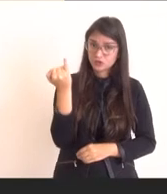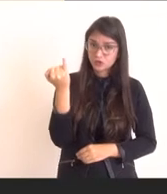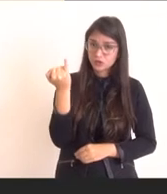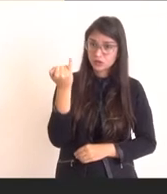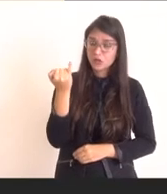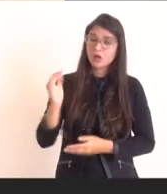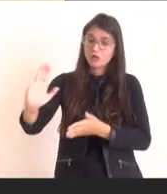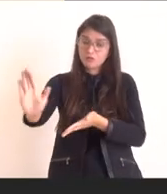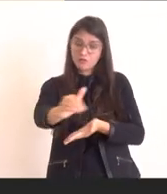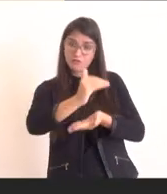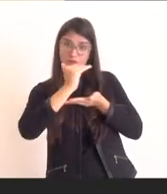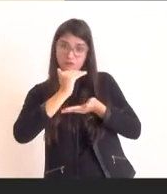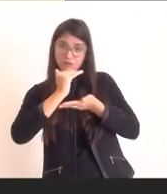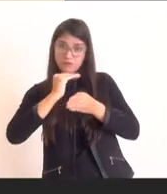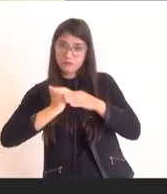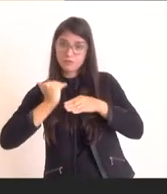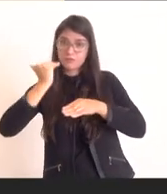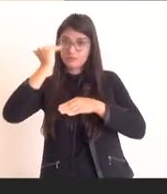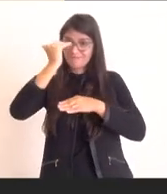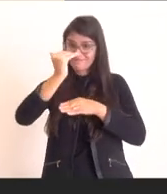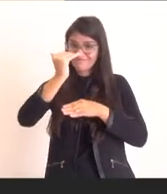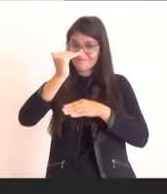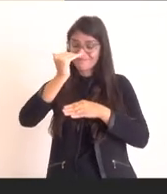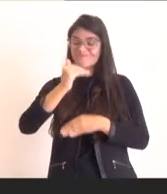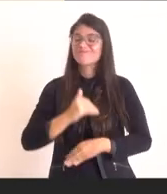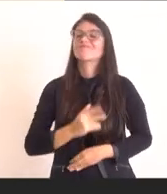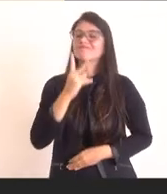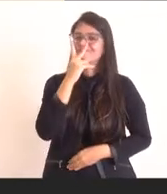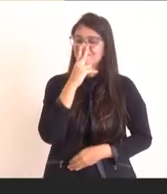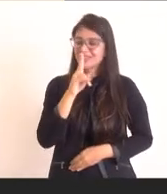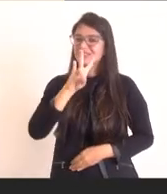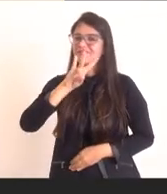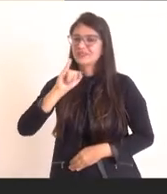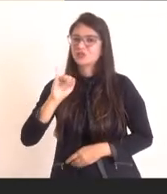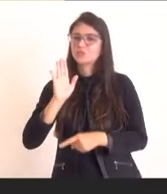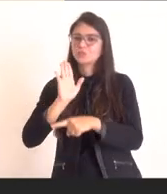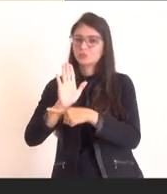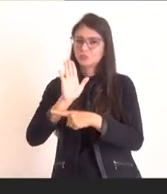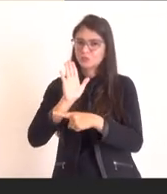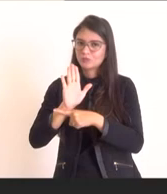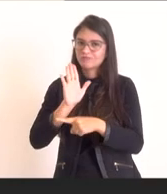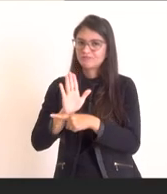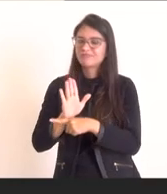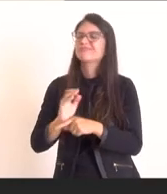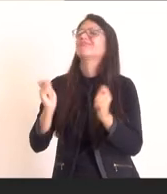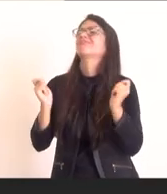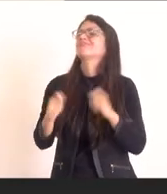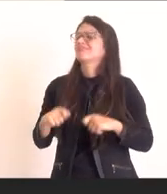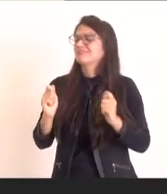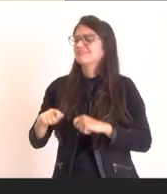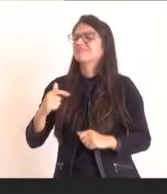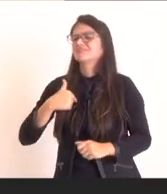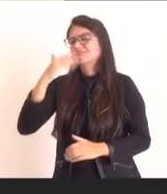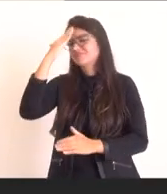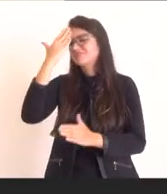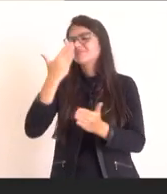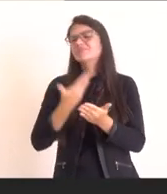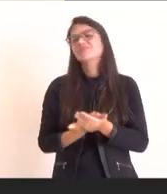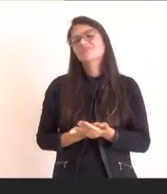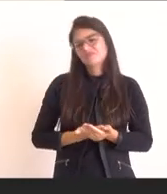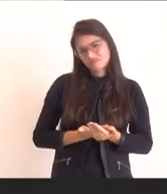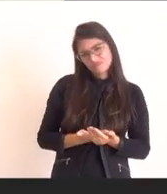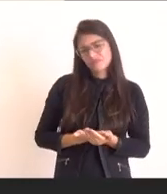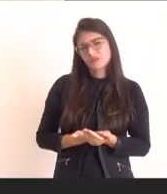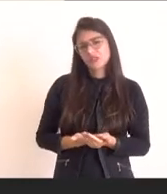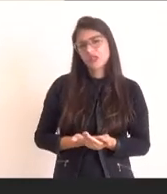o fundo, de fato, vai cumprir esse papel, tem tudo para cumprir esse papel. Eu acho que,